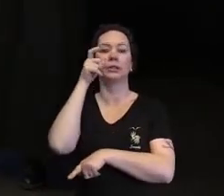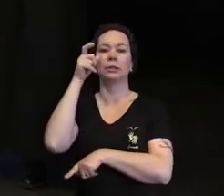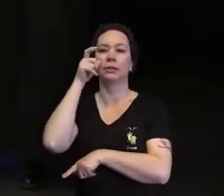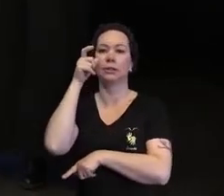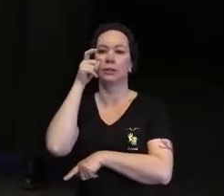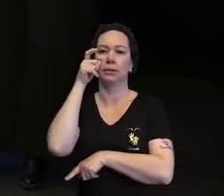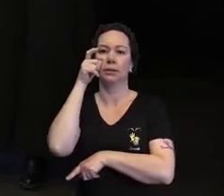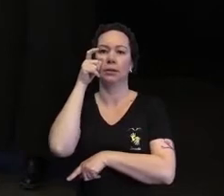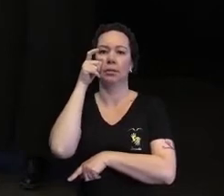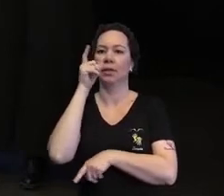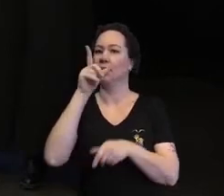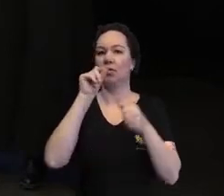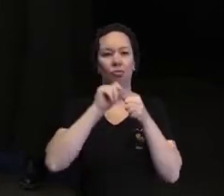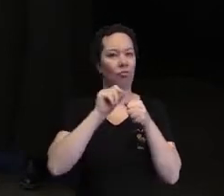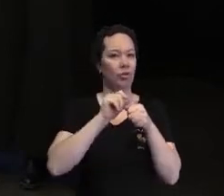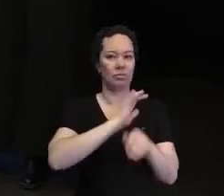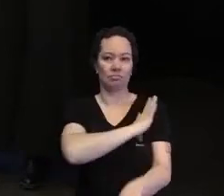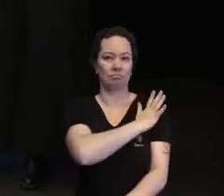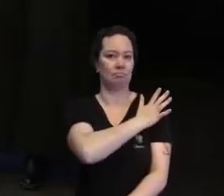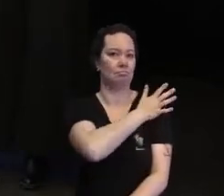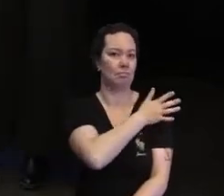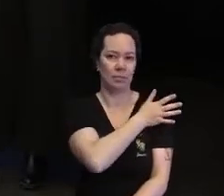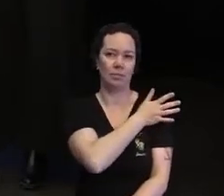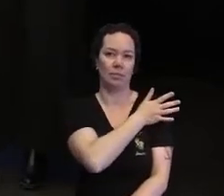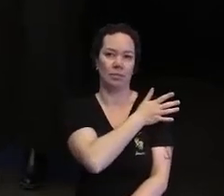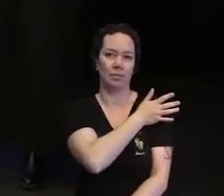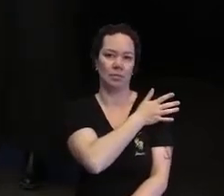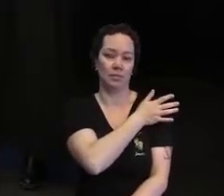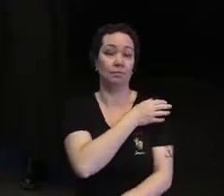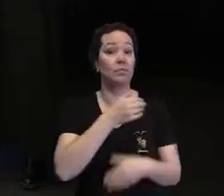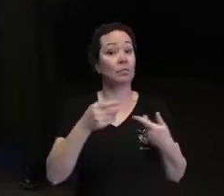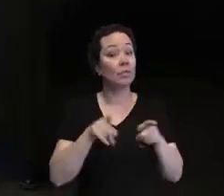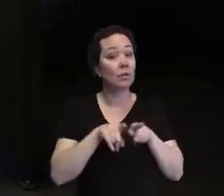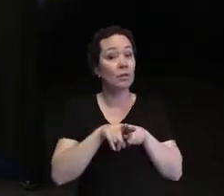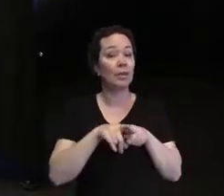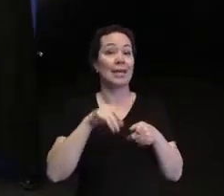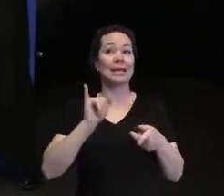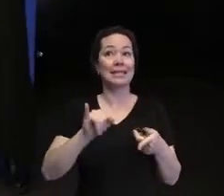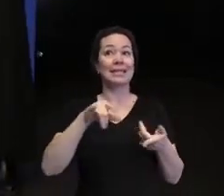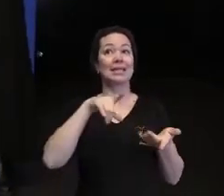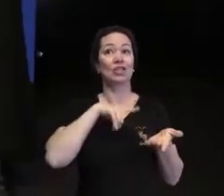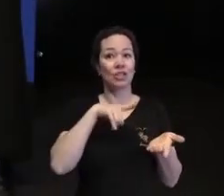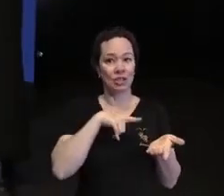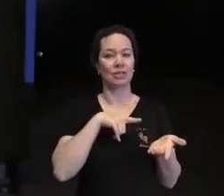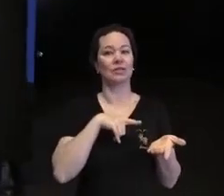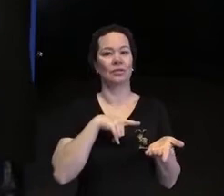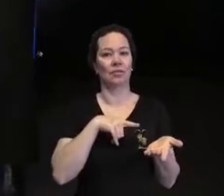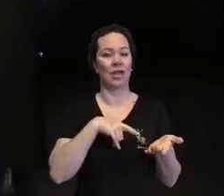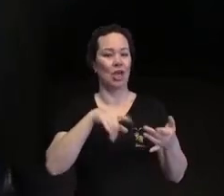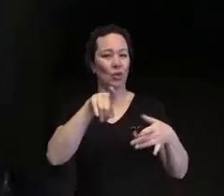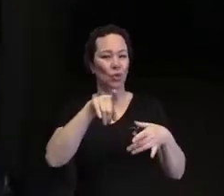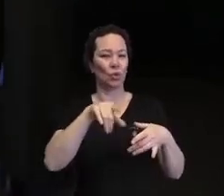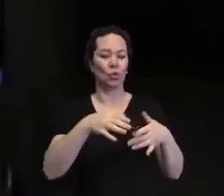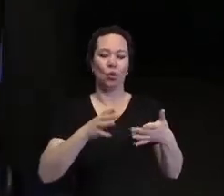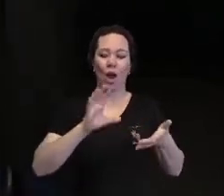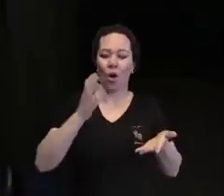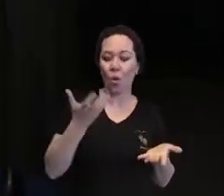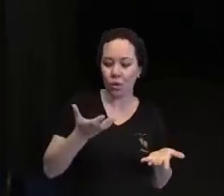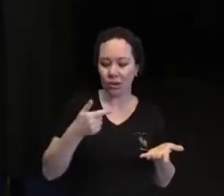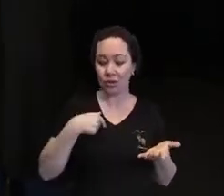virem efetivamente uma ação preconceituosa. E mesmo que a gente receba, sofra uma ação preconceituosa,